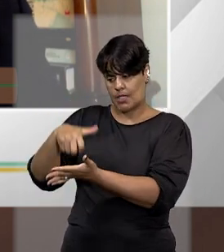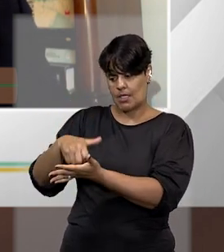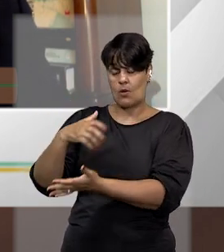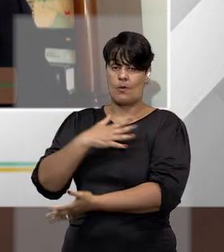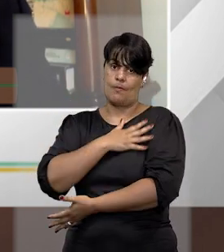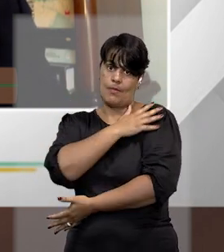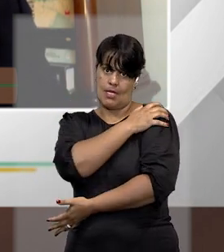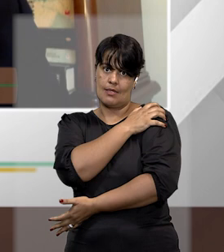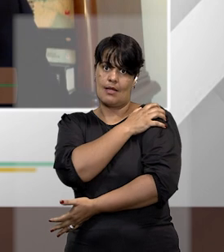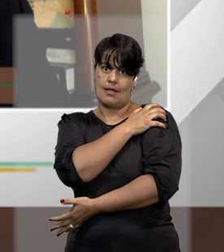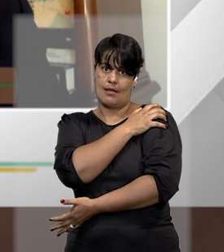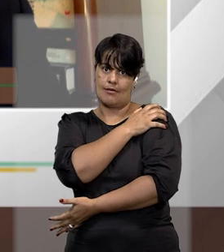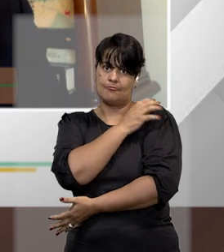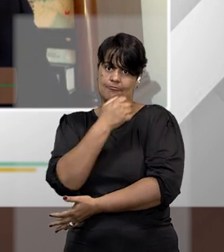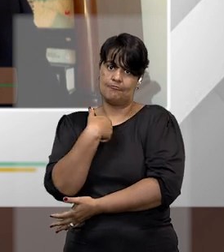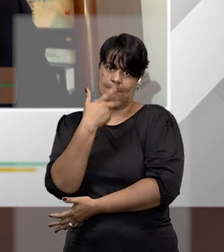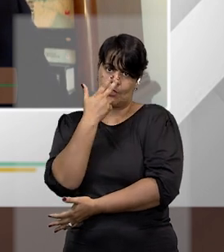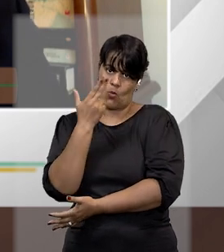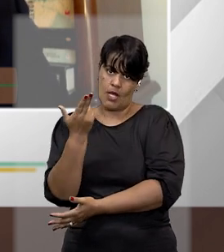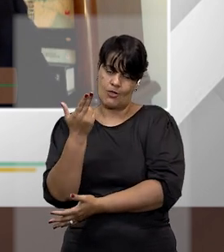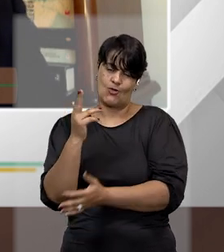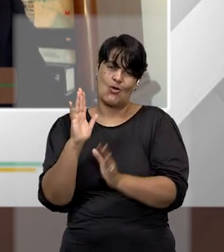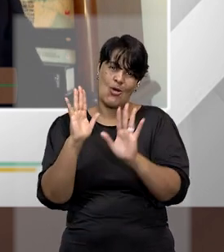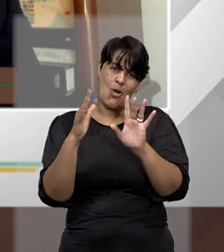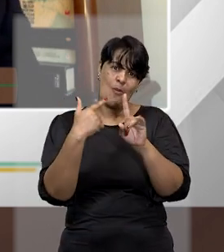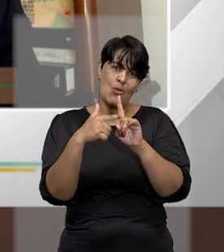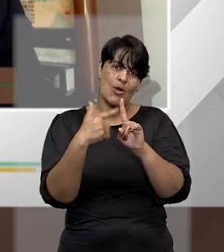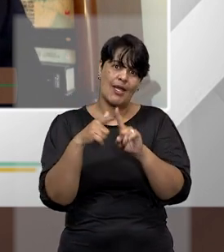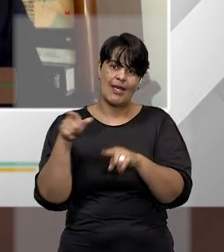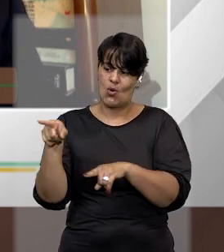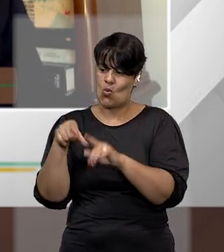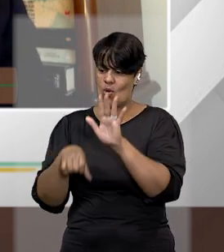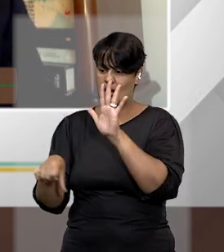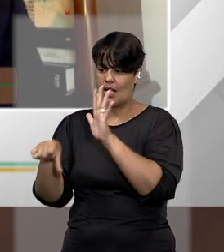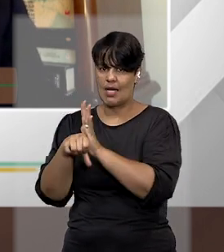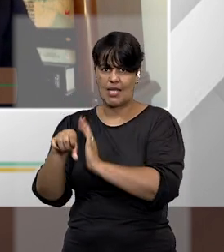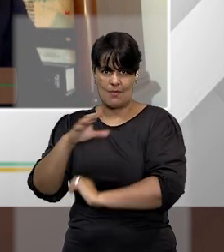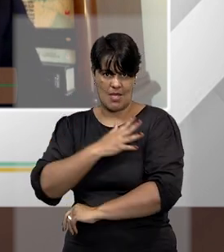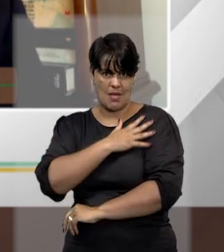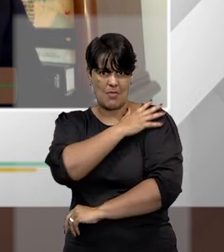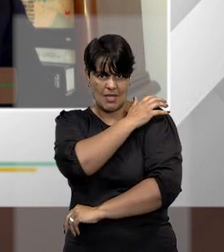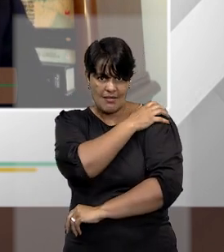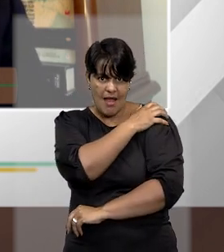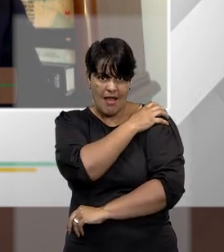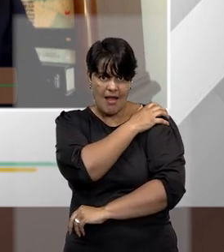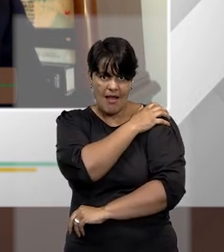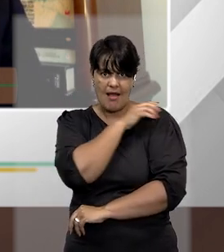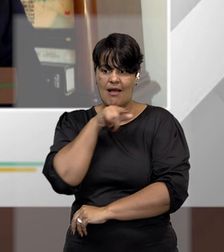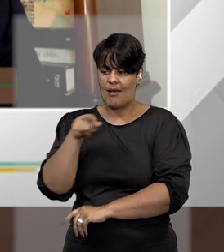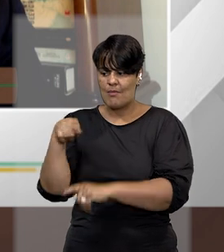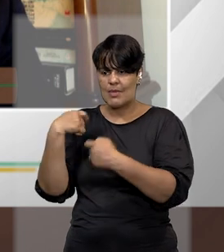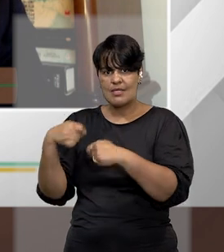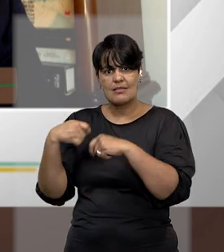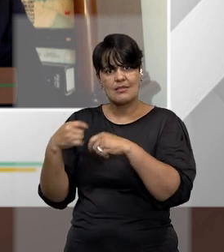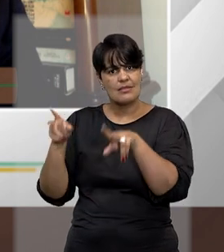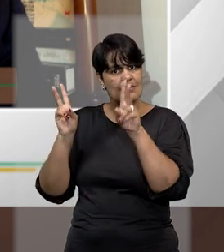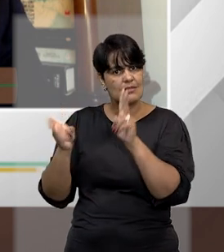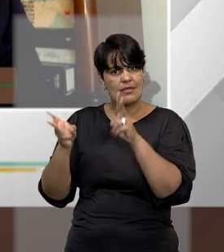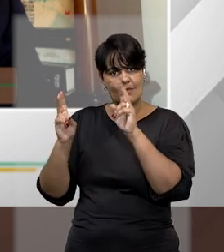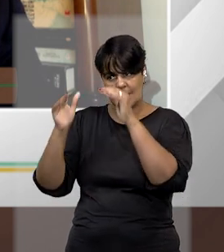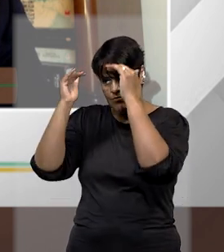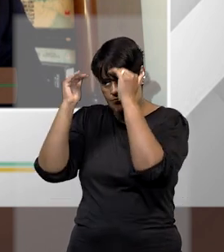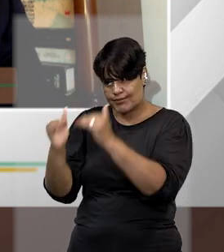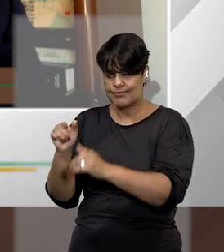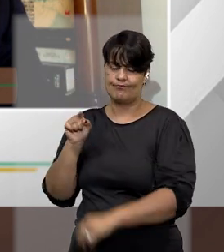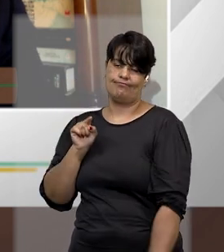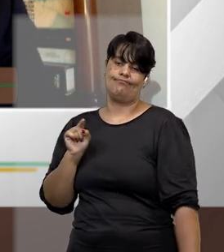estranho que pareça, porque entre um crime militar próprio e um crime militar extravagante, deve prevalecer o crime militar próprio. Ora, em relação à